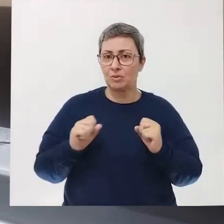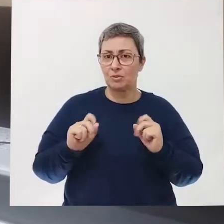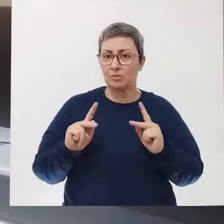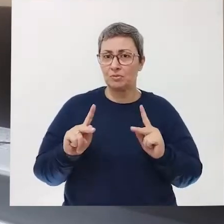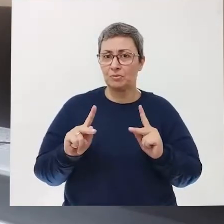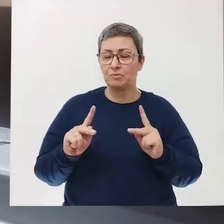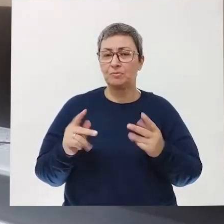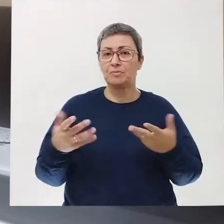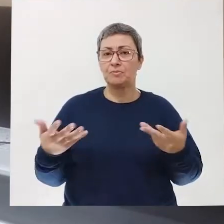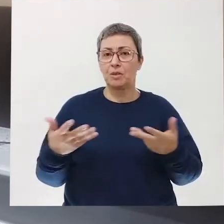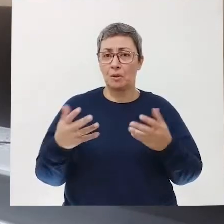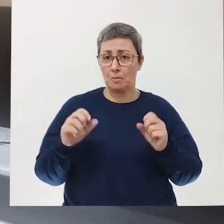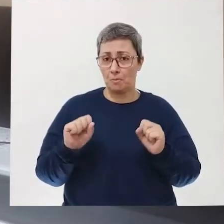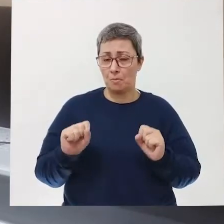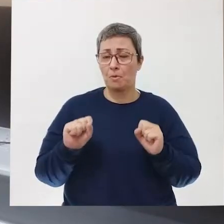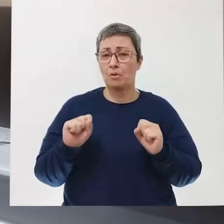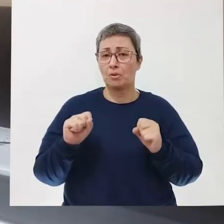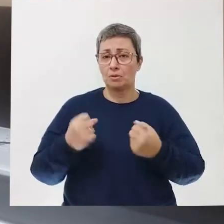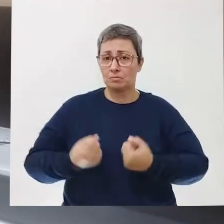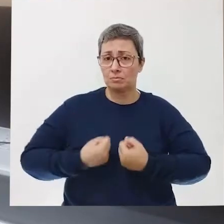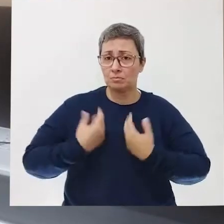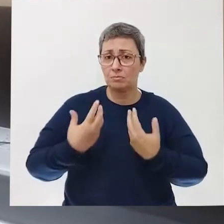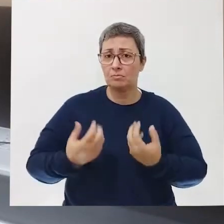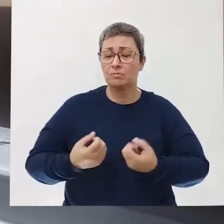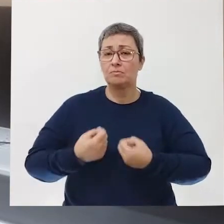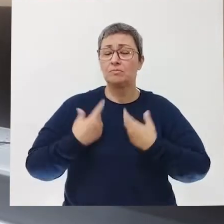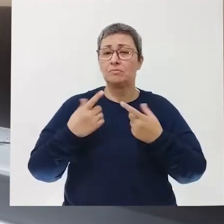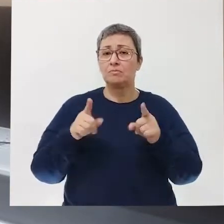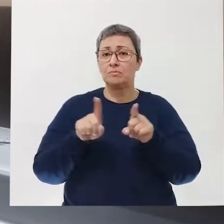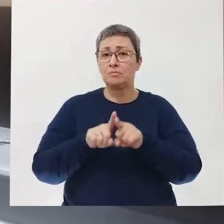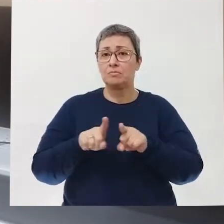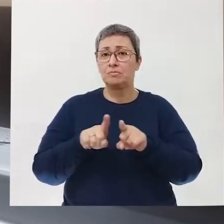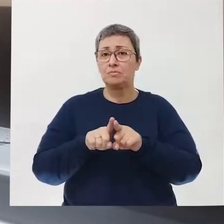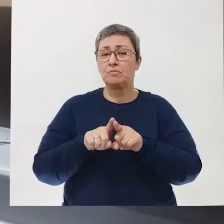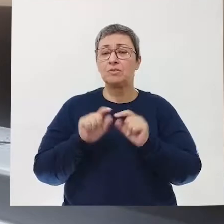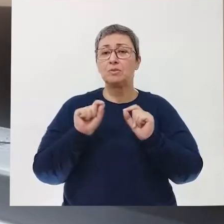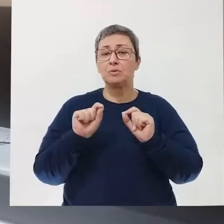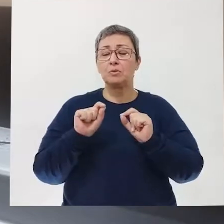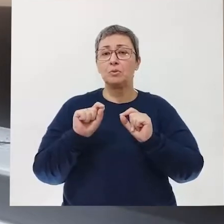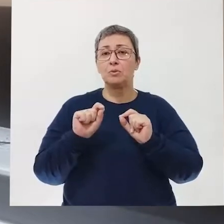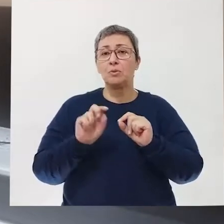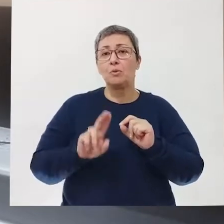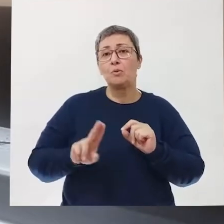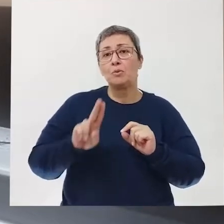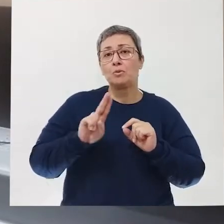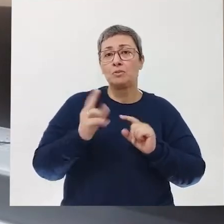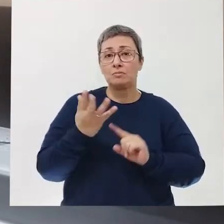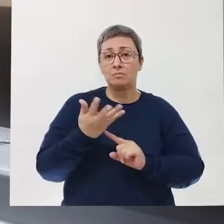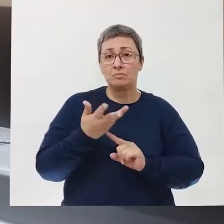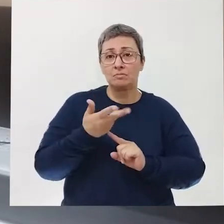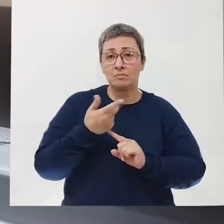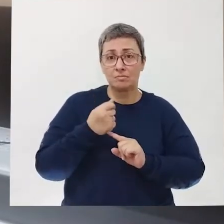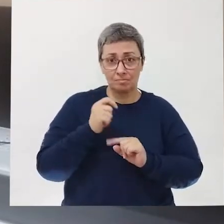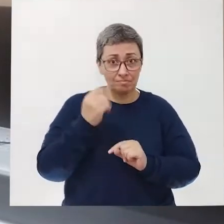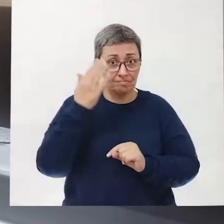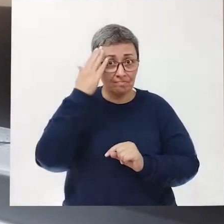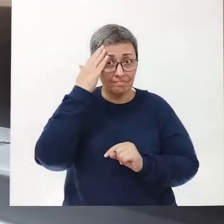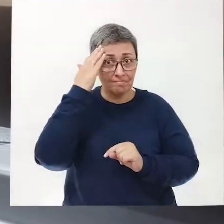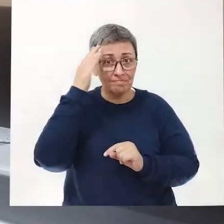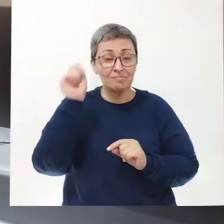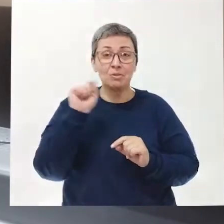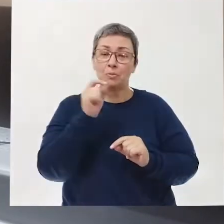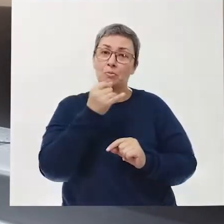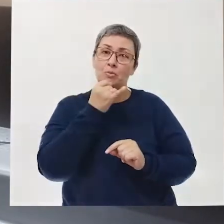Podem ser expressos também por meio da arte, sabia disso?